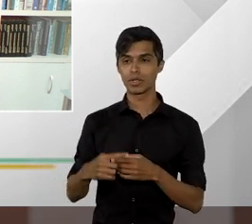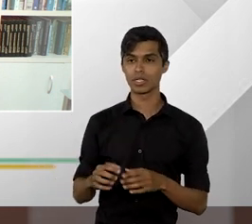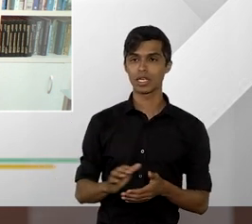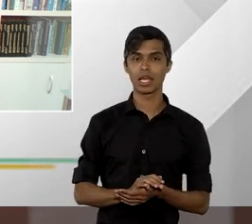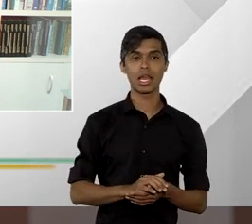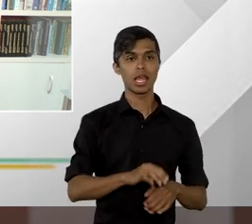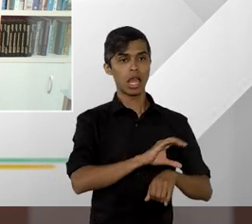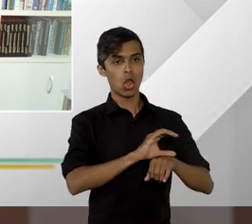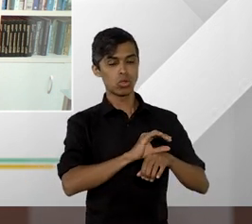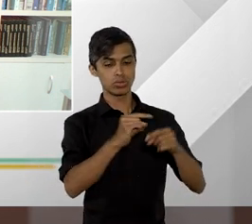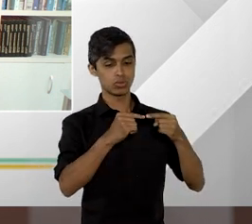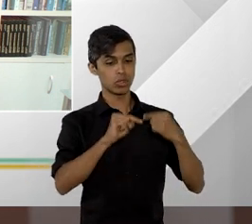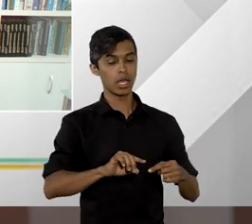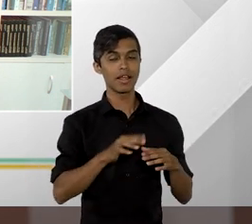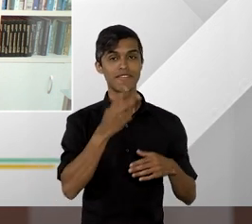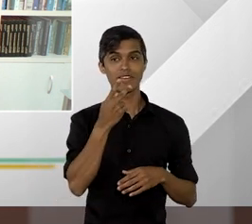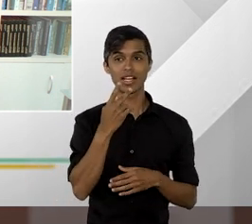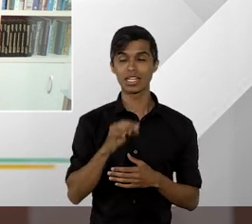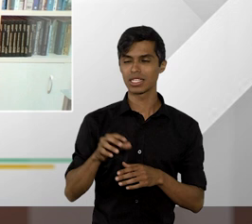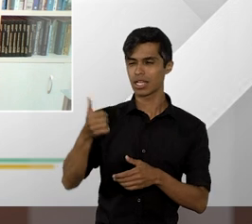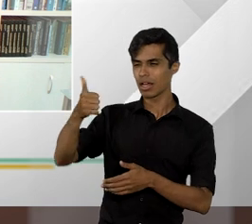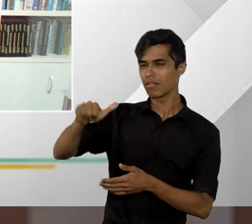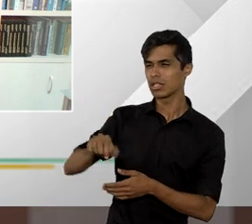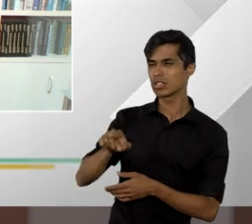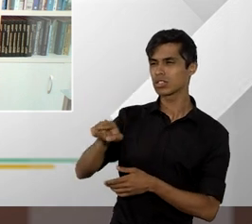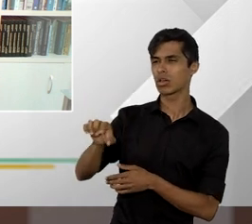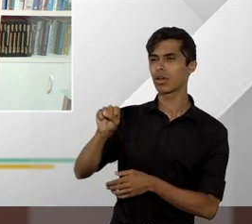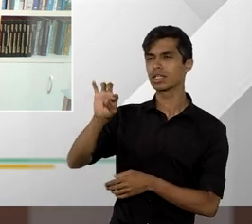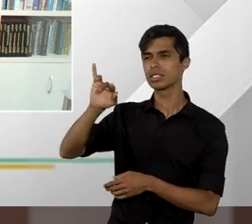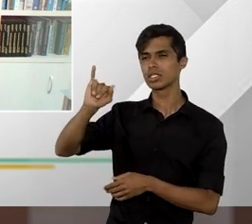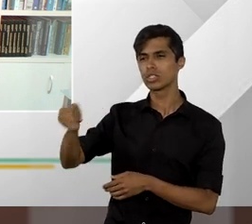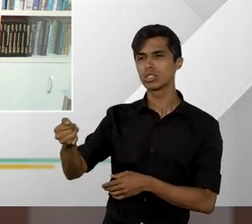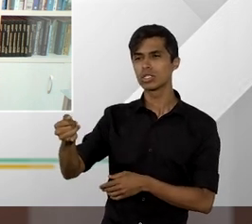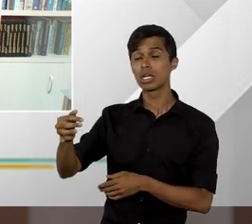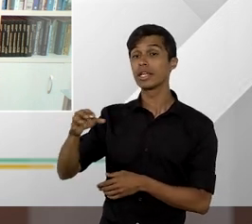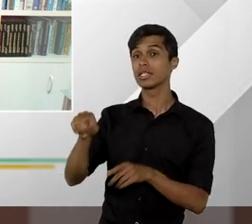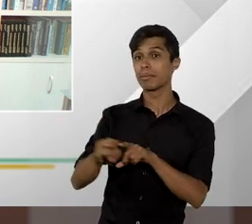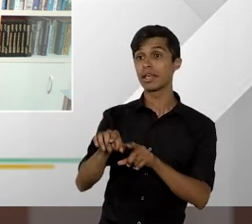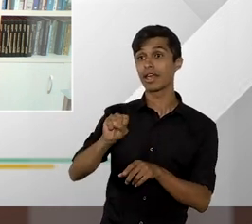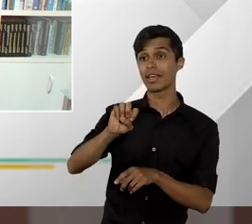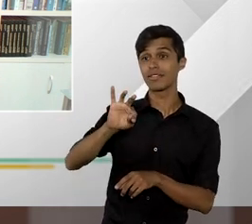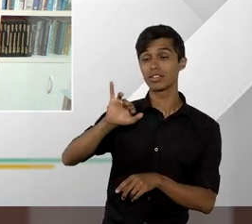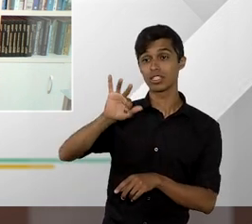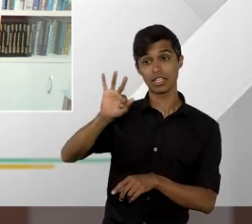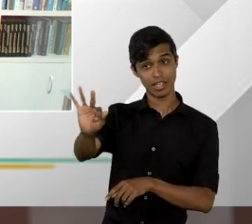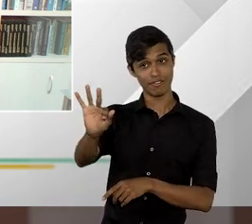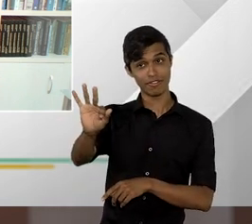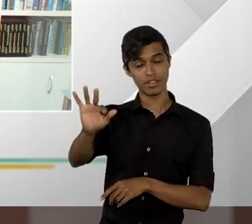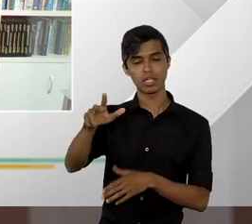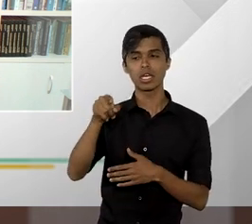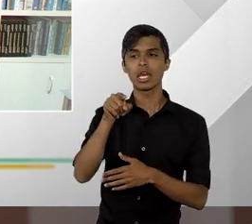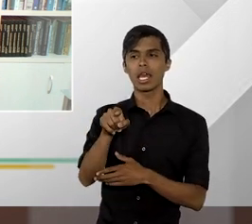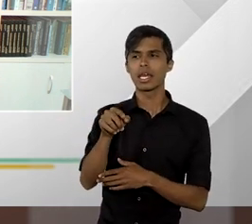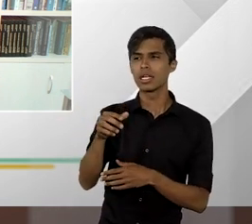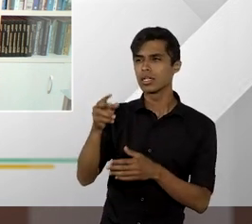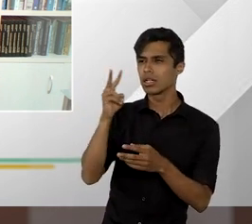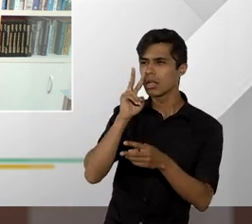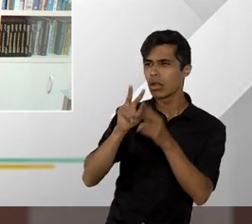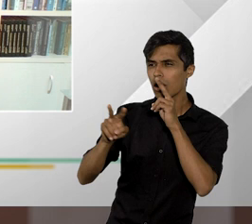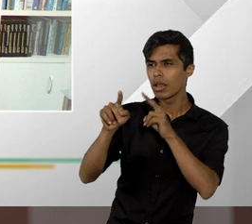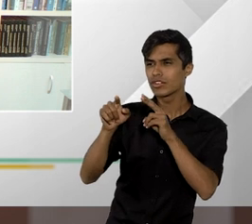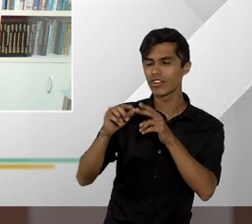relevância avaliam que o Superior Tribunal de Justiça dará, entre aspas, dará as costas aos mais vulneráveis, ou seja,